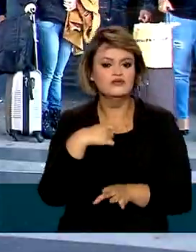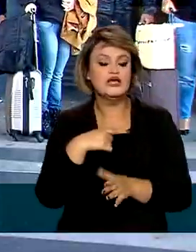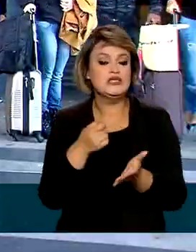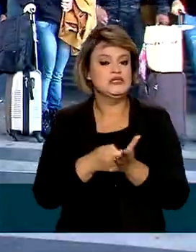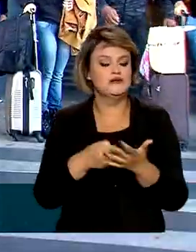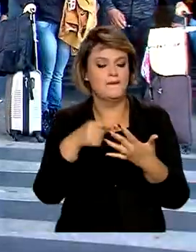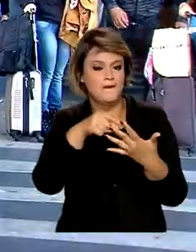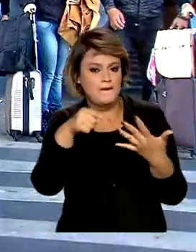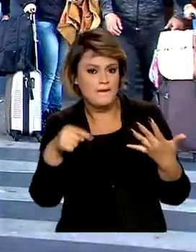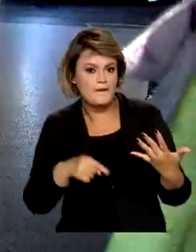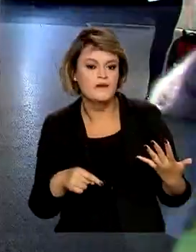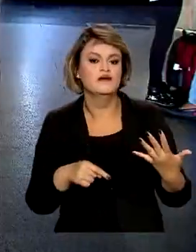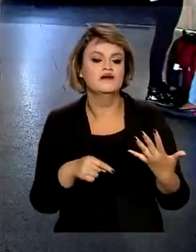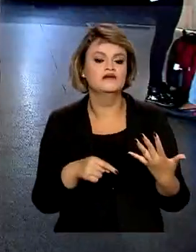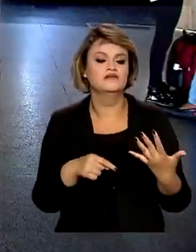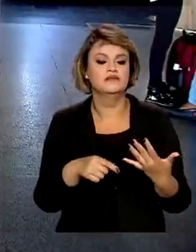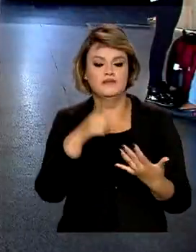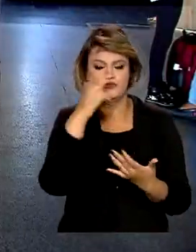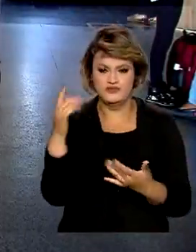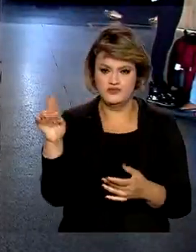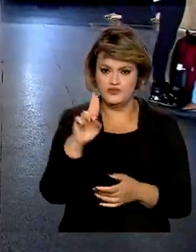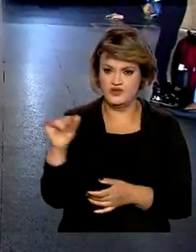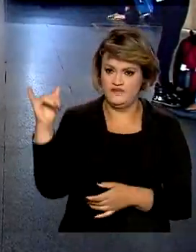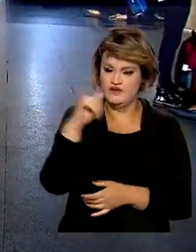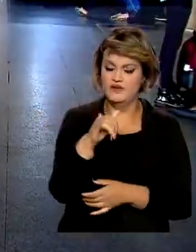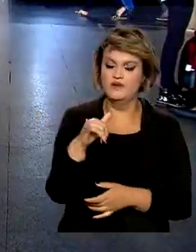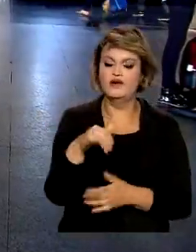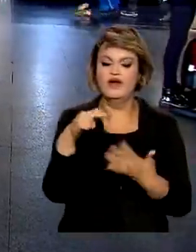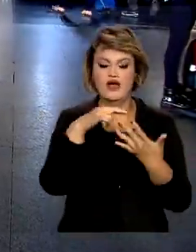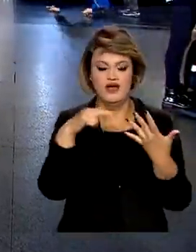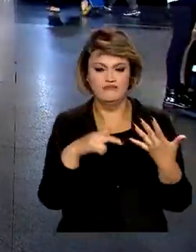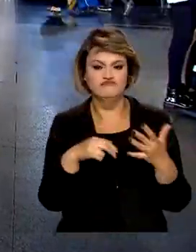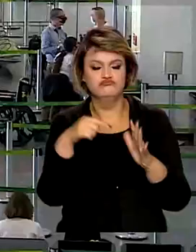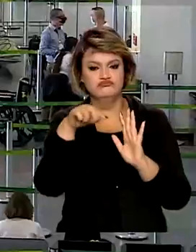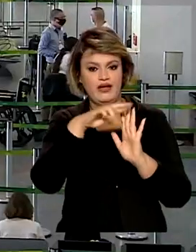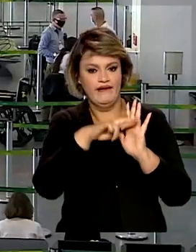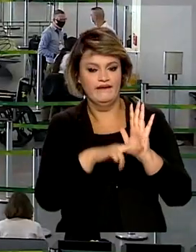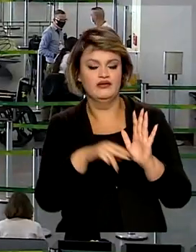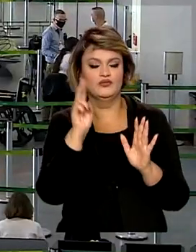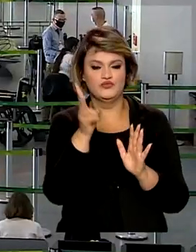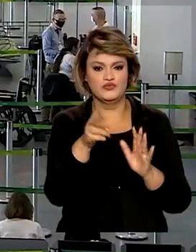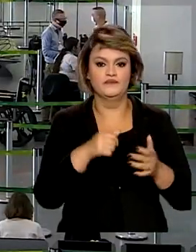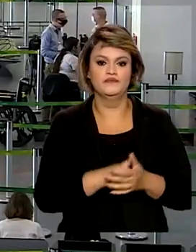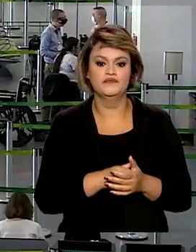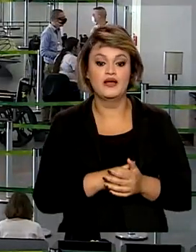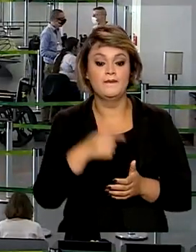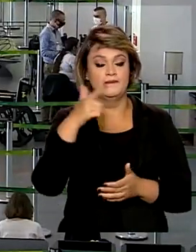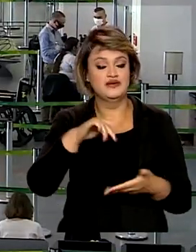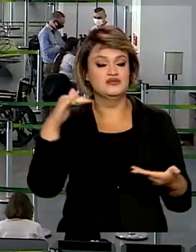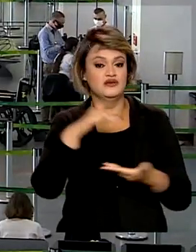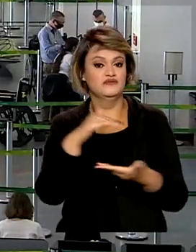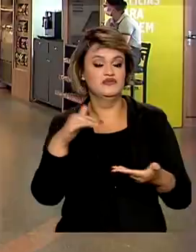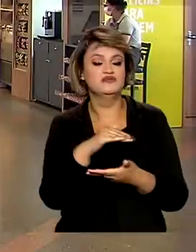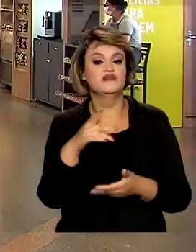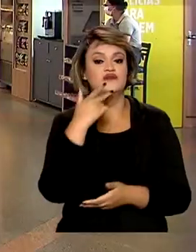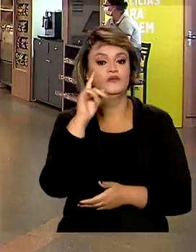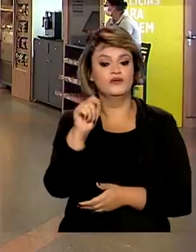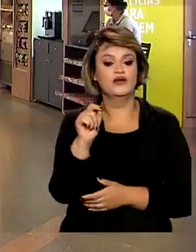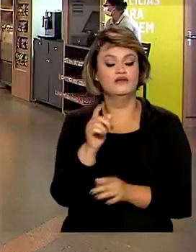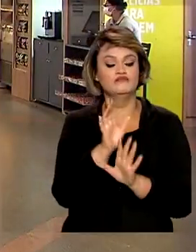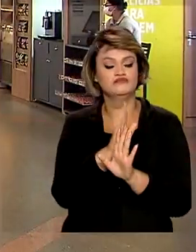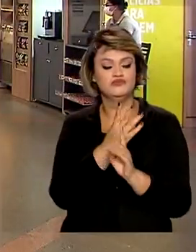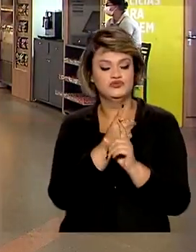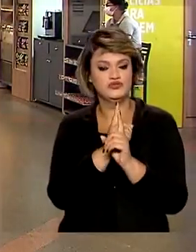exigências sanitárias para os viajantes, também vão ser mantidos. Além disso, a Anvisa recomenda o